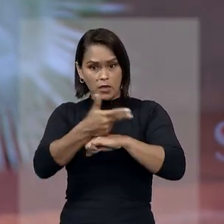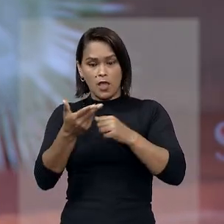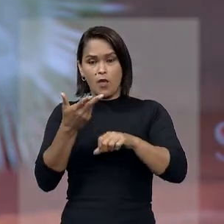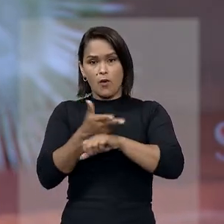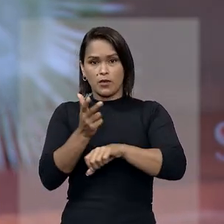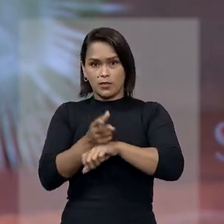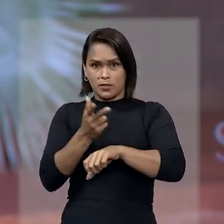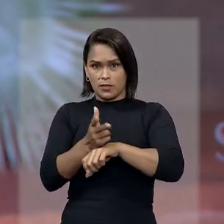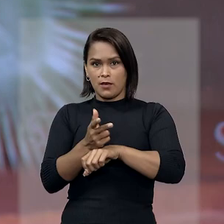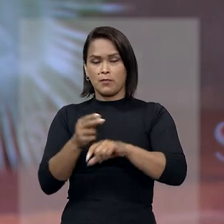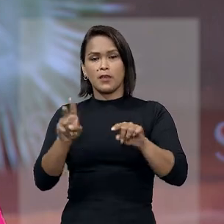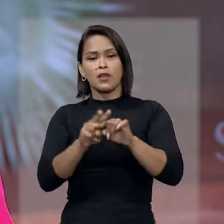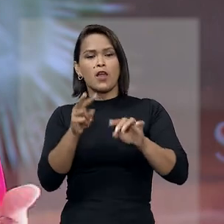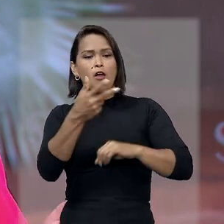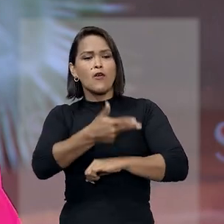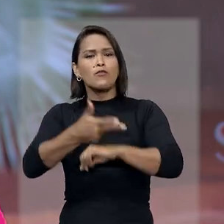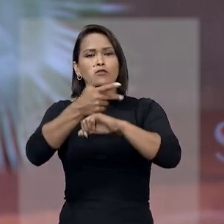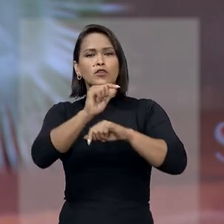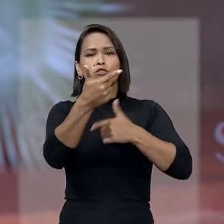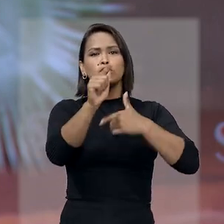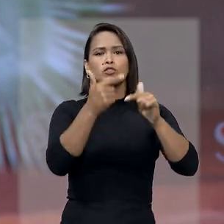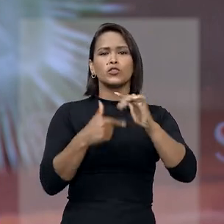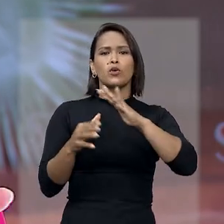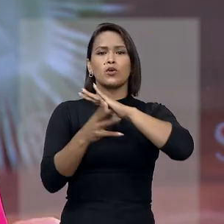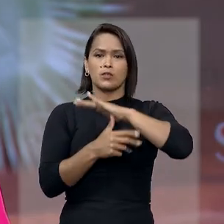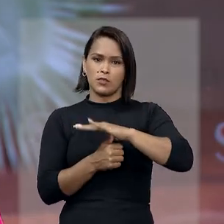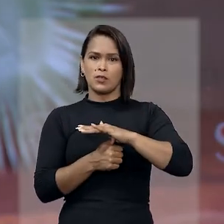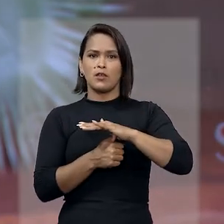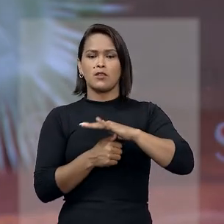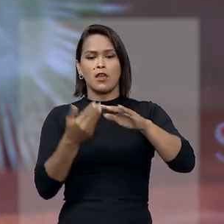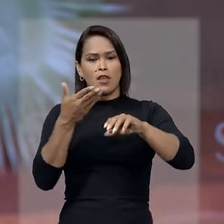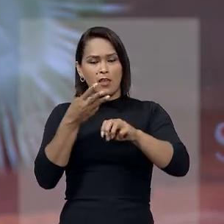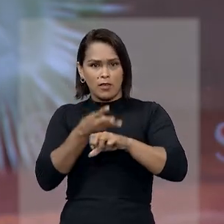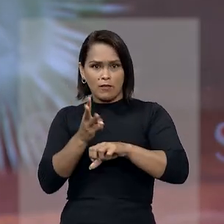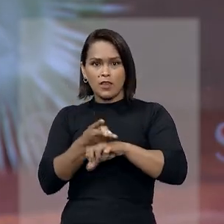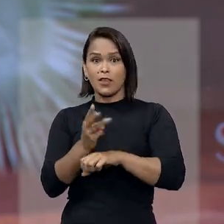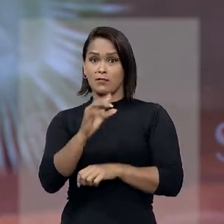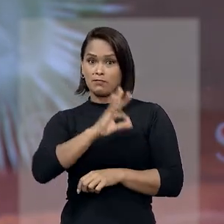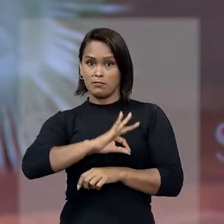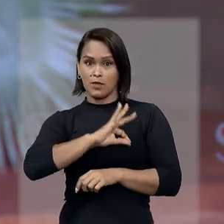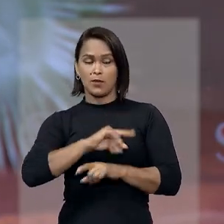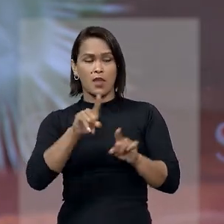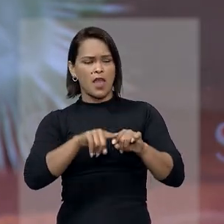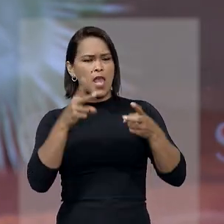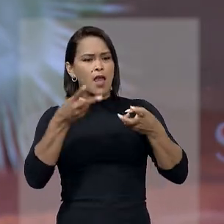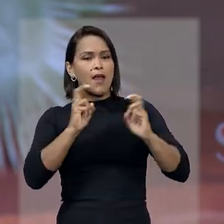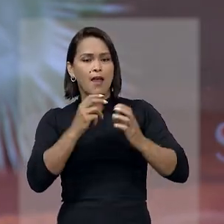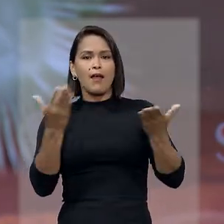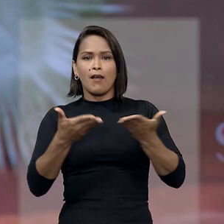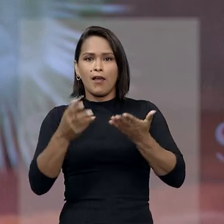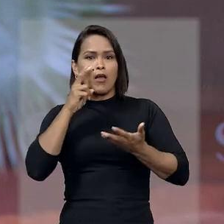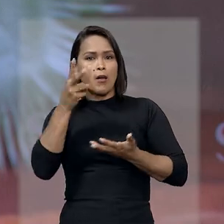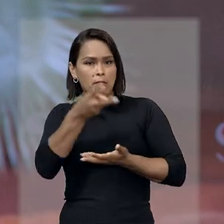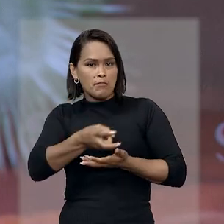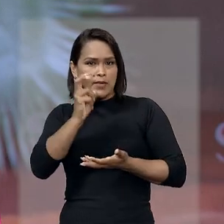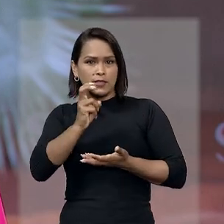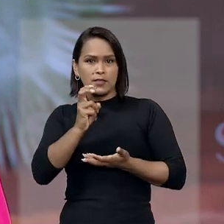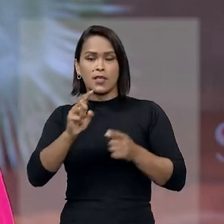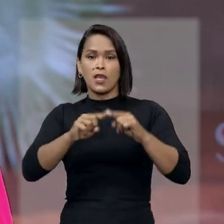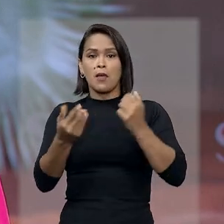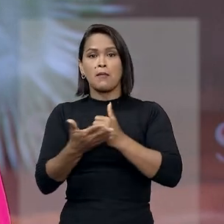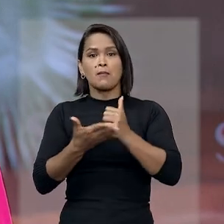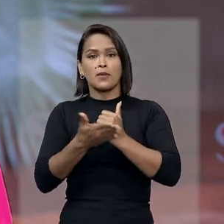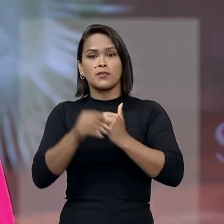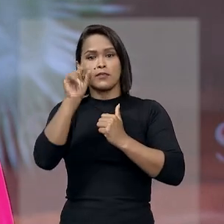WhatsApp as imagens de vídeo de outro assalto enviadas pela polícia, ela disse ter reconhecido os assaltantes. Com